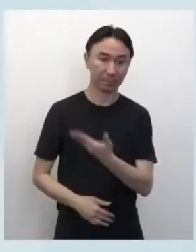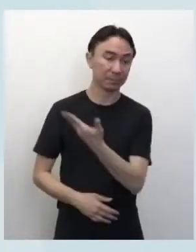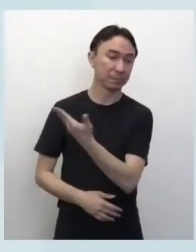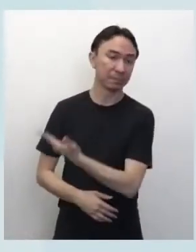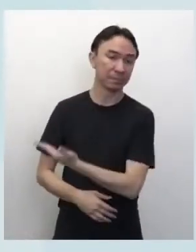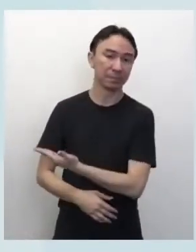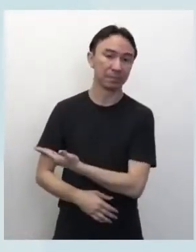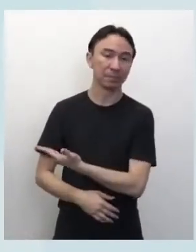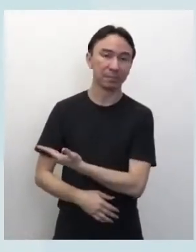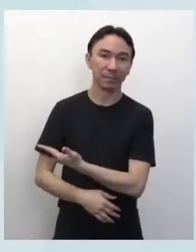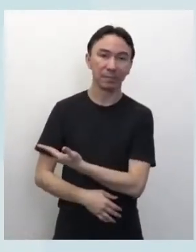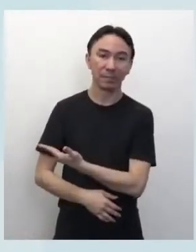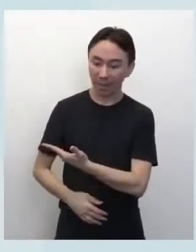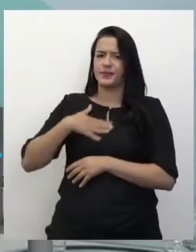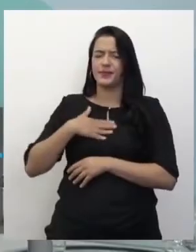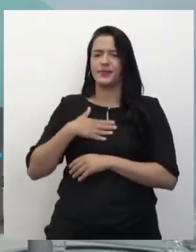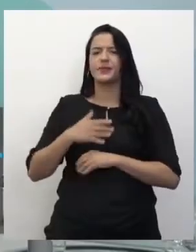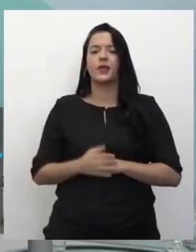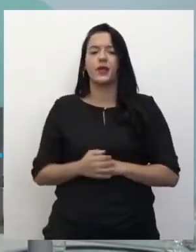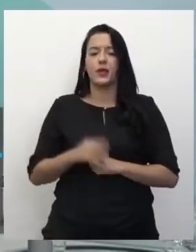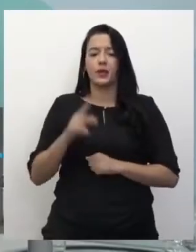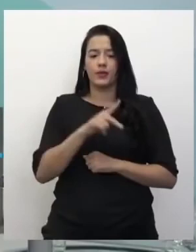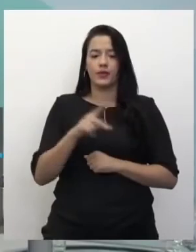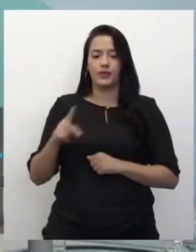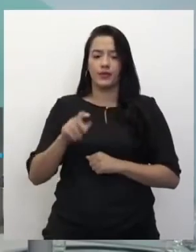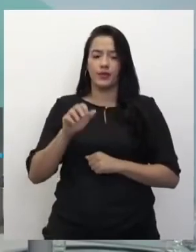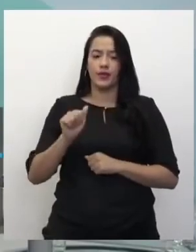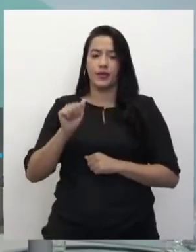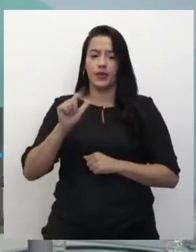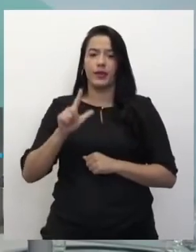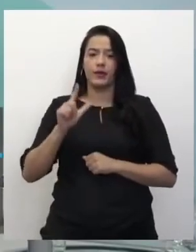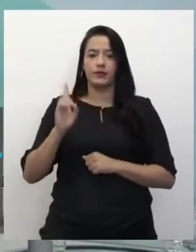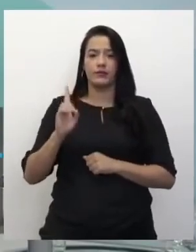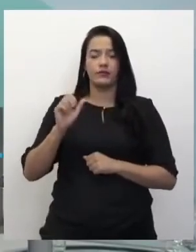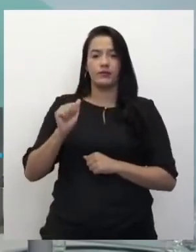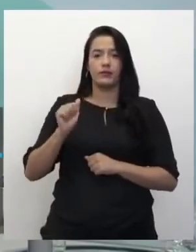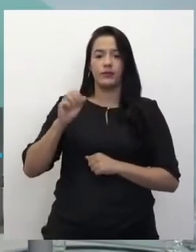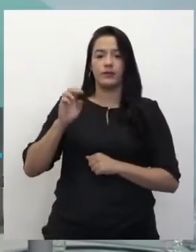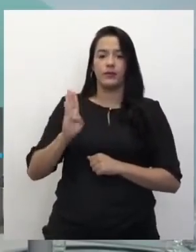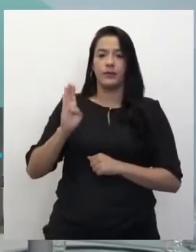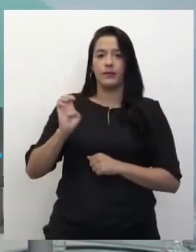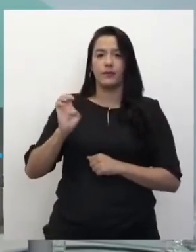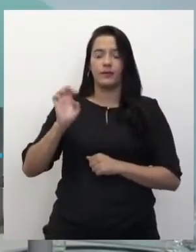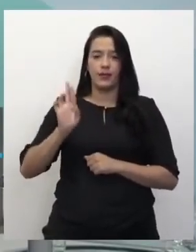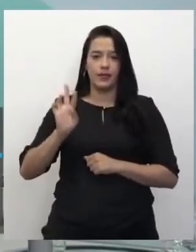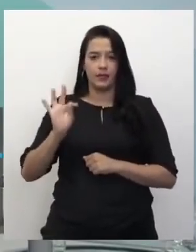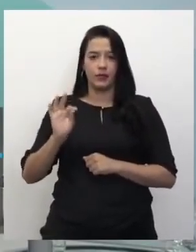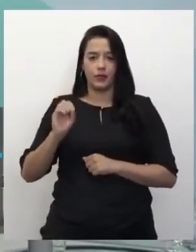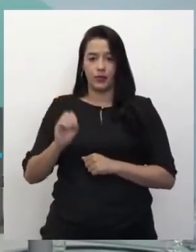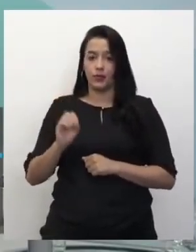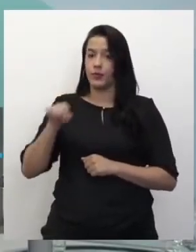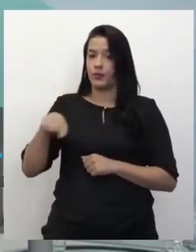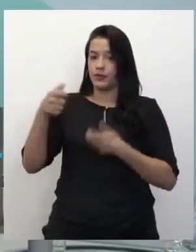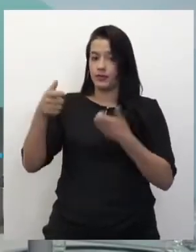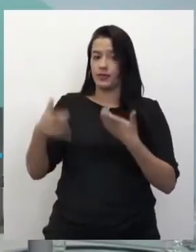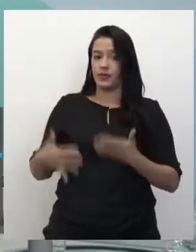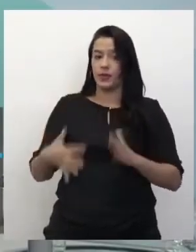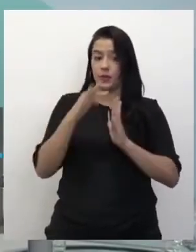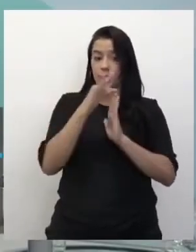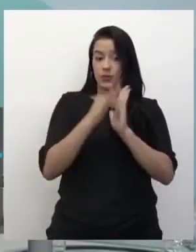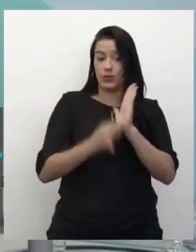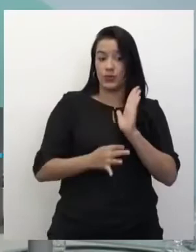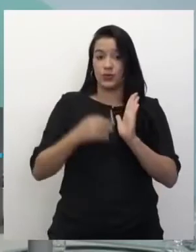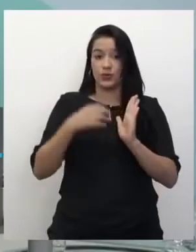depois da quarentena. É só para justificar, por exemplo, para confirmar que o sentido do texto não